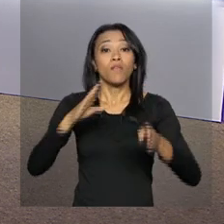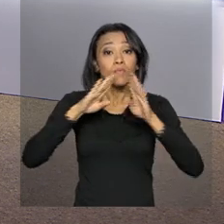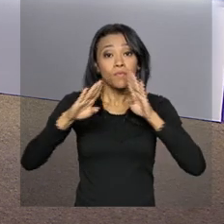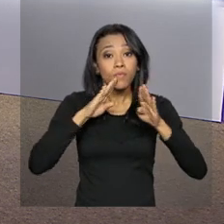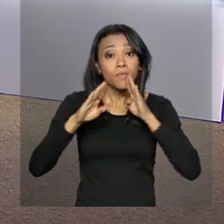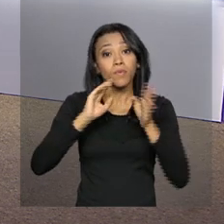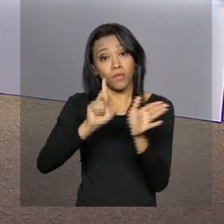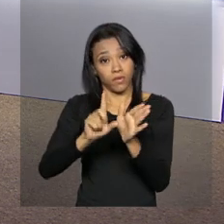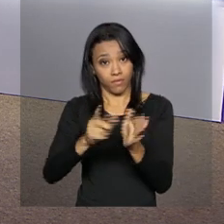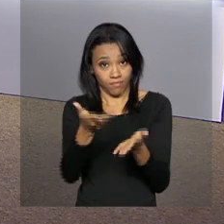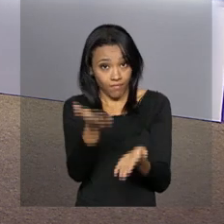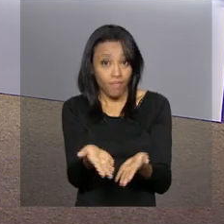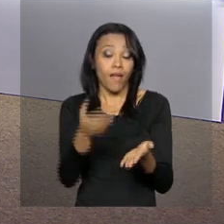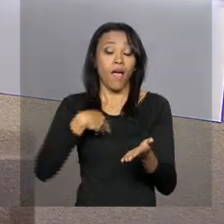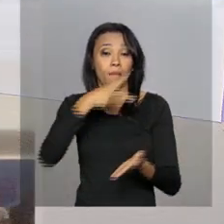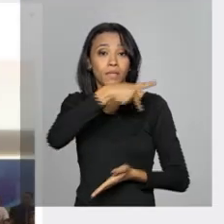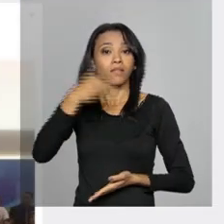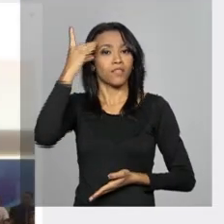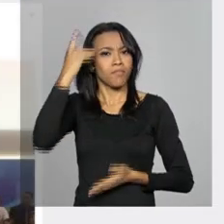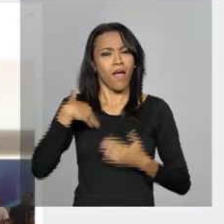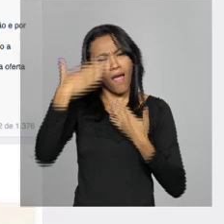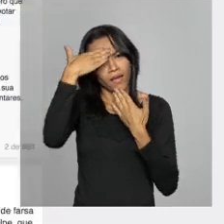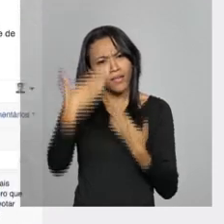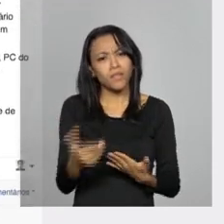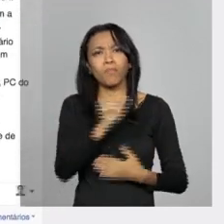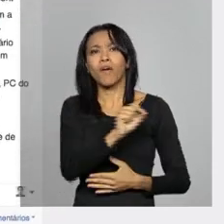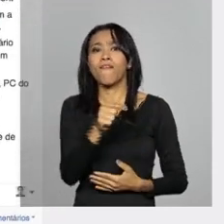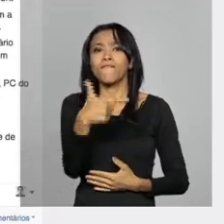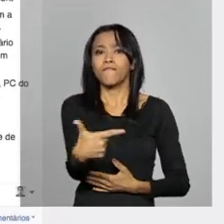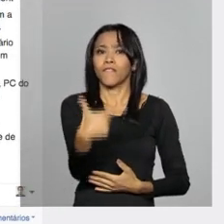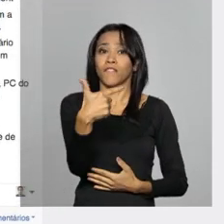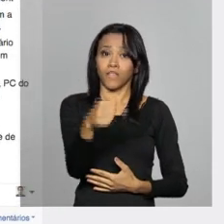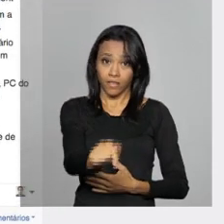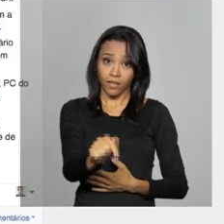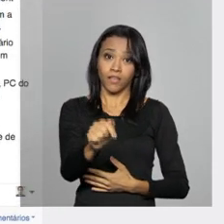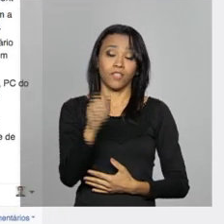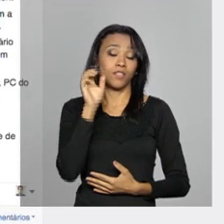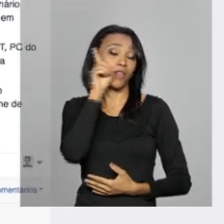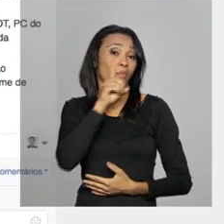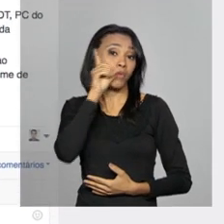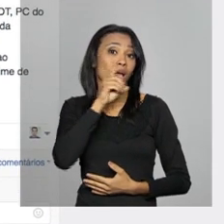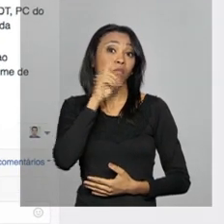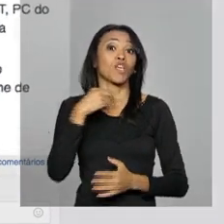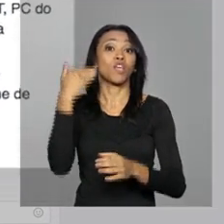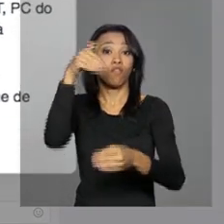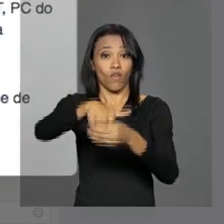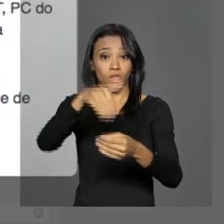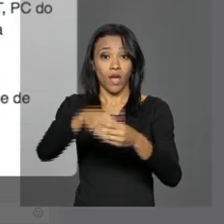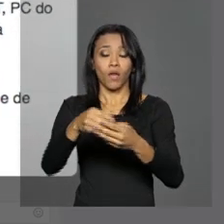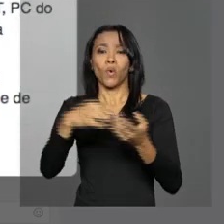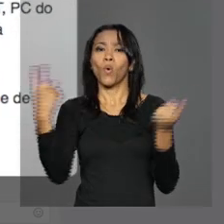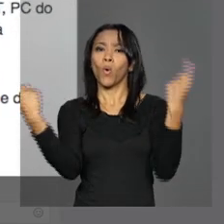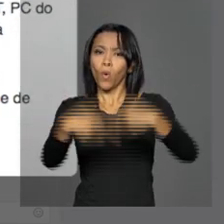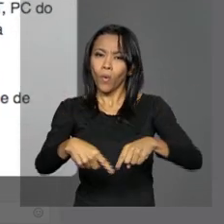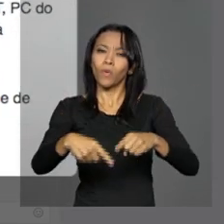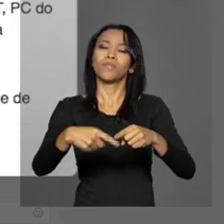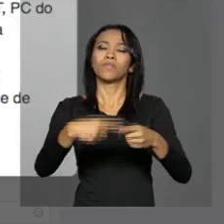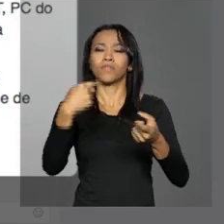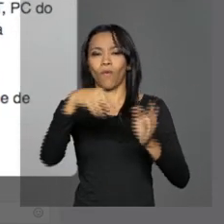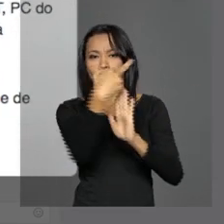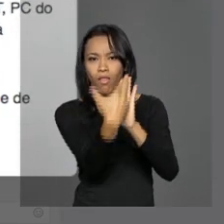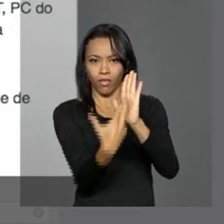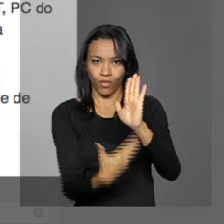presidenta Dilma Rousseff agradeceu o apoio dos 27 deputados que votaram contra o relatório da Comissão Especial do Impedimento.